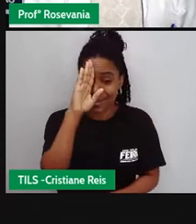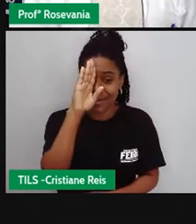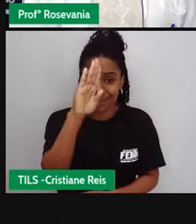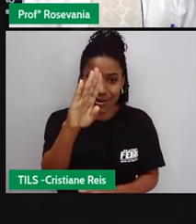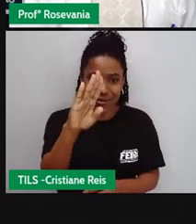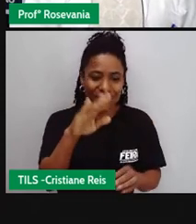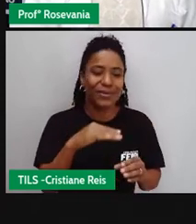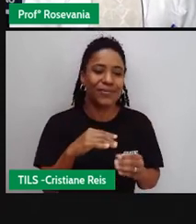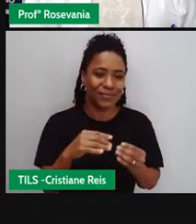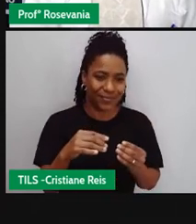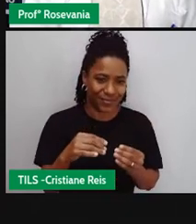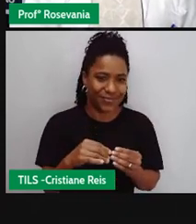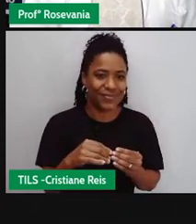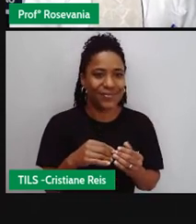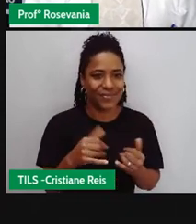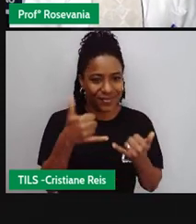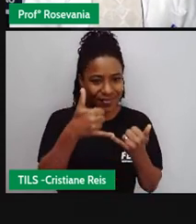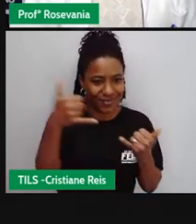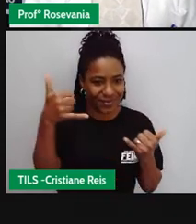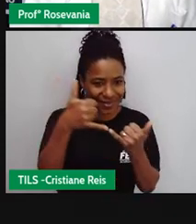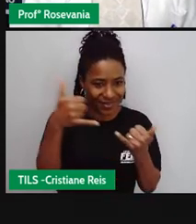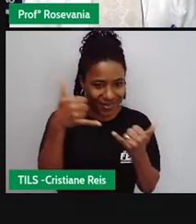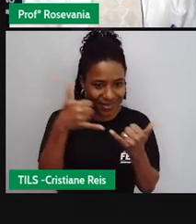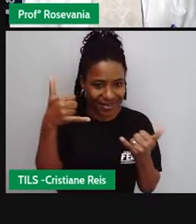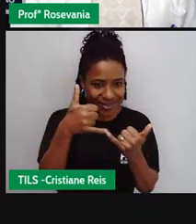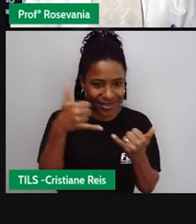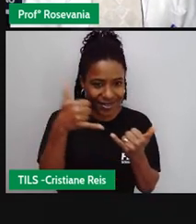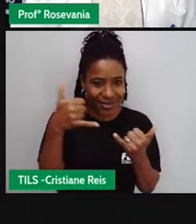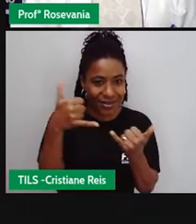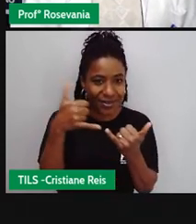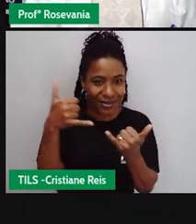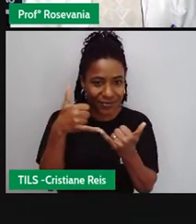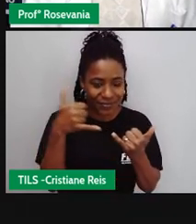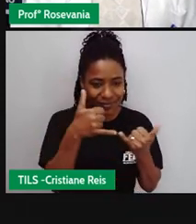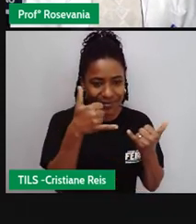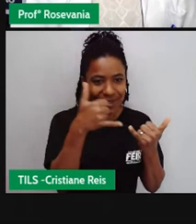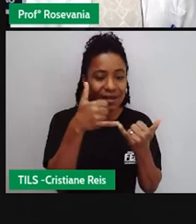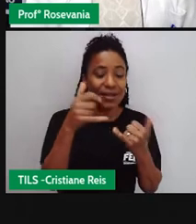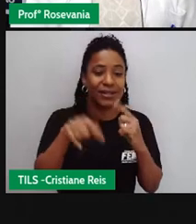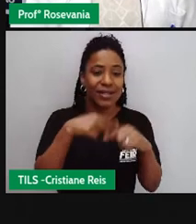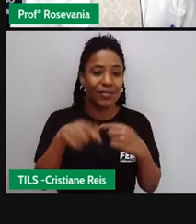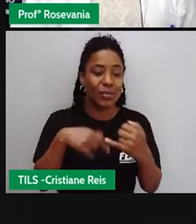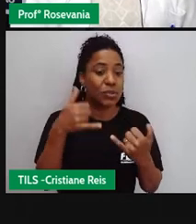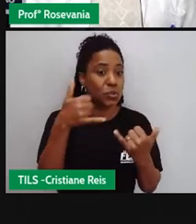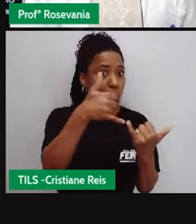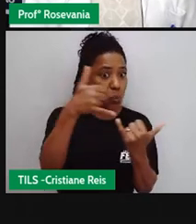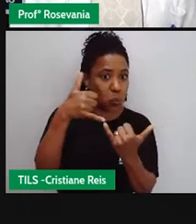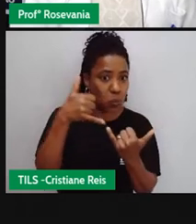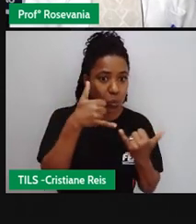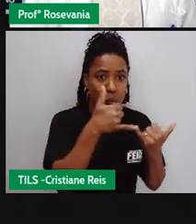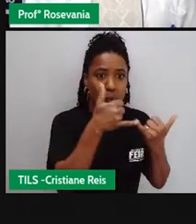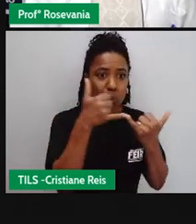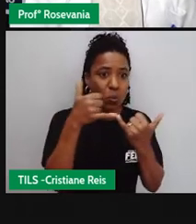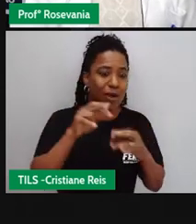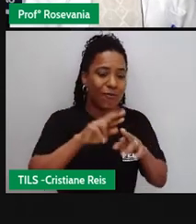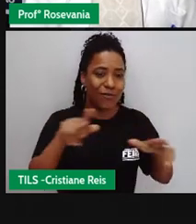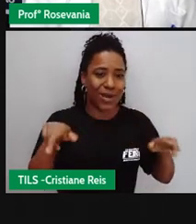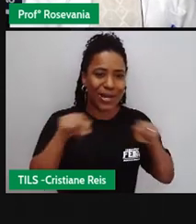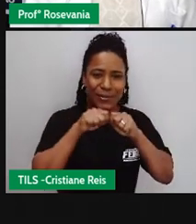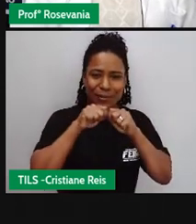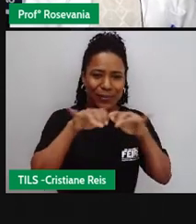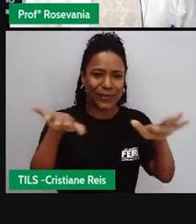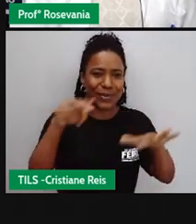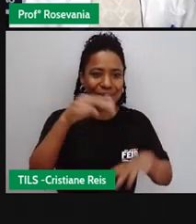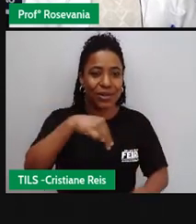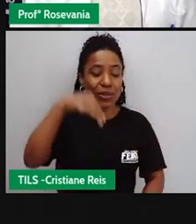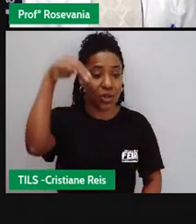e que ligava poucos pontos depois só que as linhas de telégrafo foram para a região nordeste mas